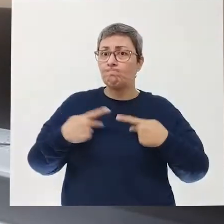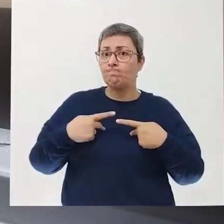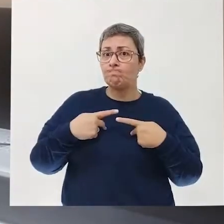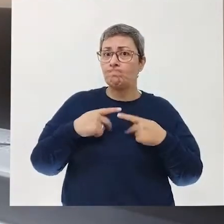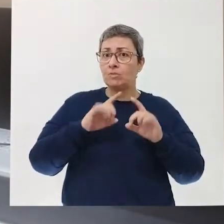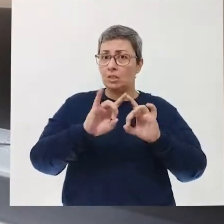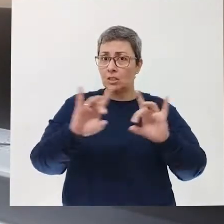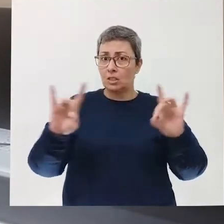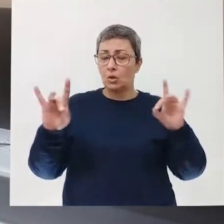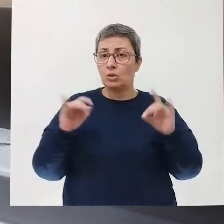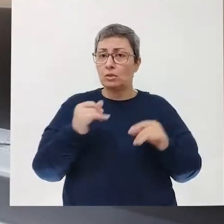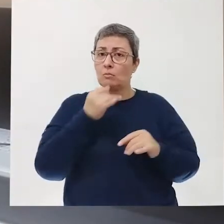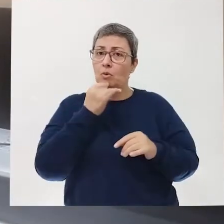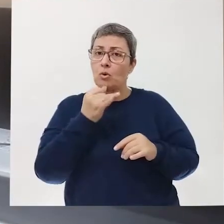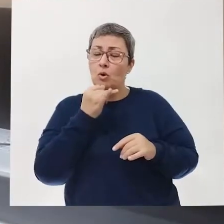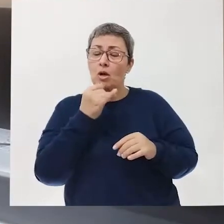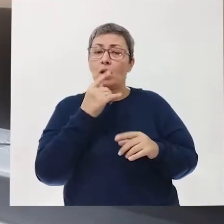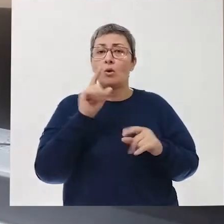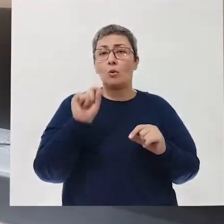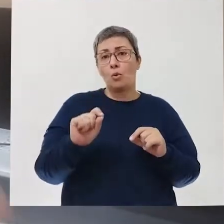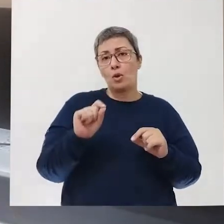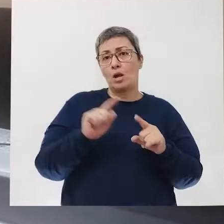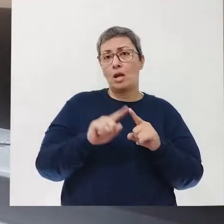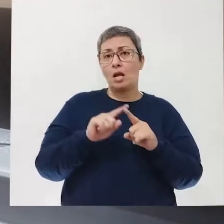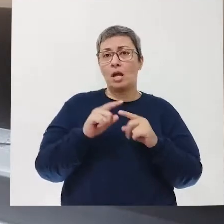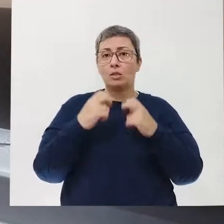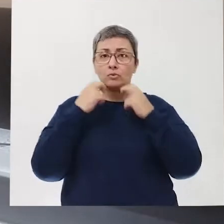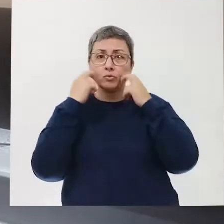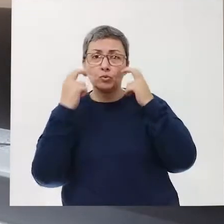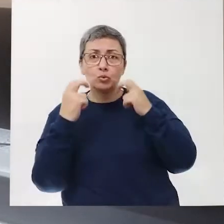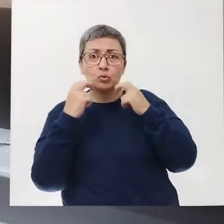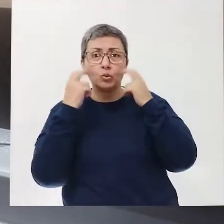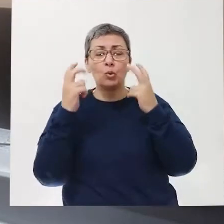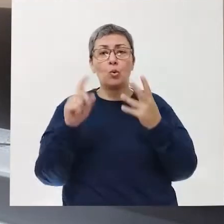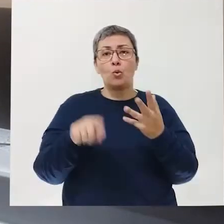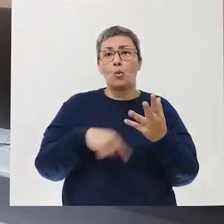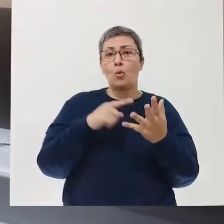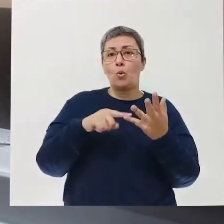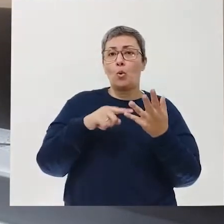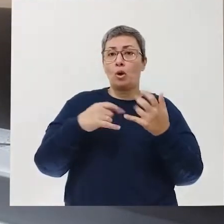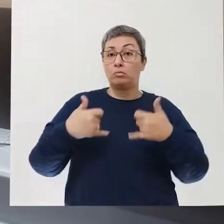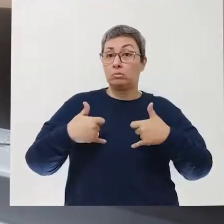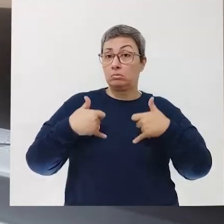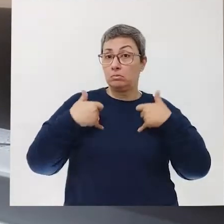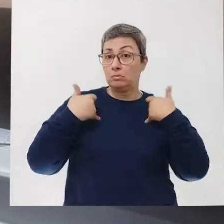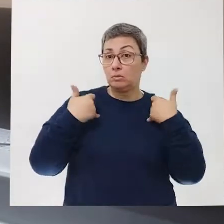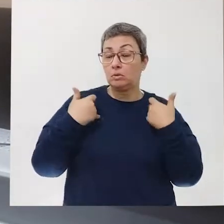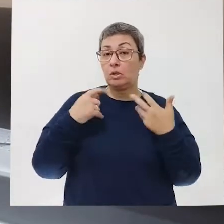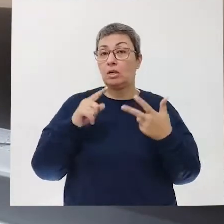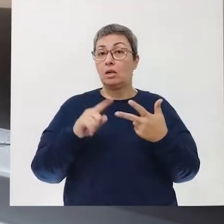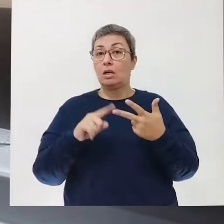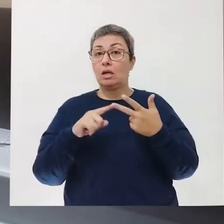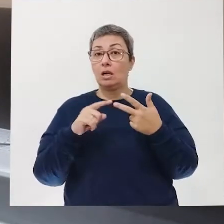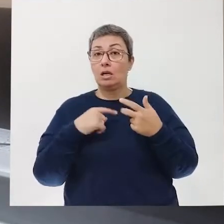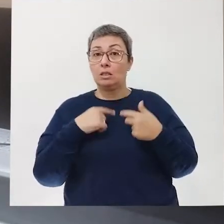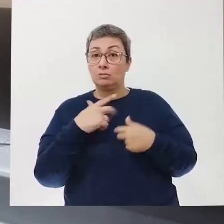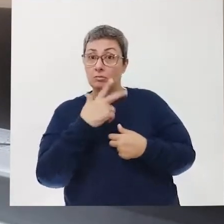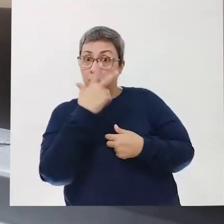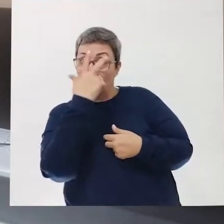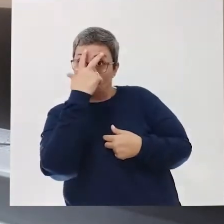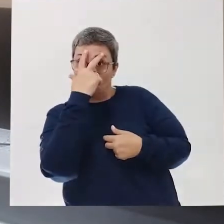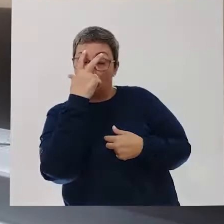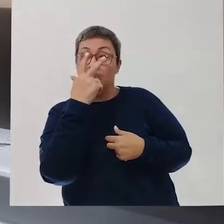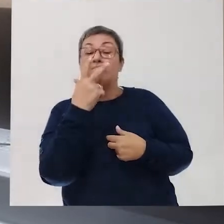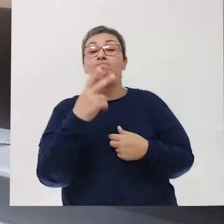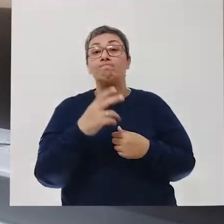né? Um exemplo disso, ou alguns exemplos, é o caso da timidez, né? O orgulho, o acanhamento,